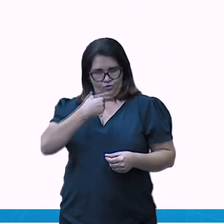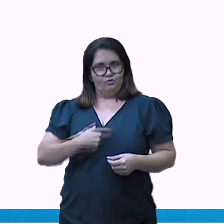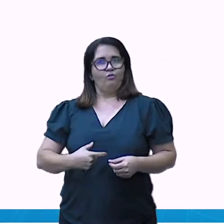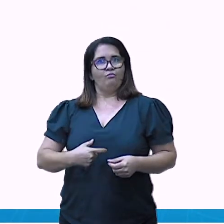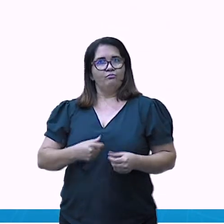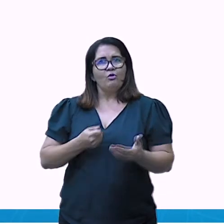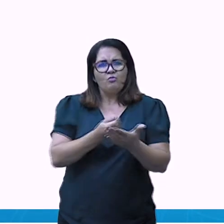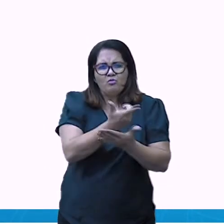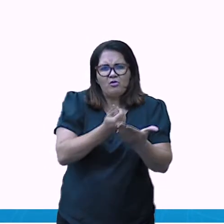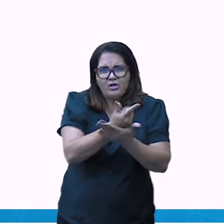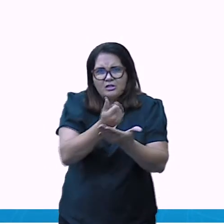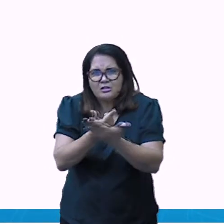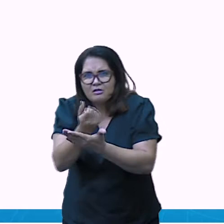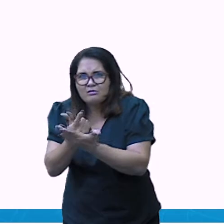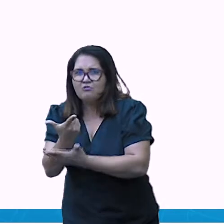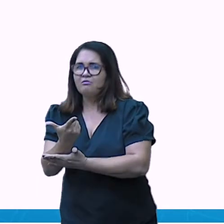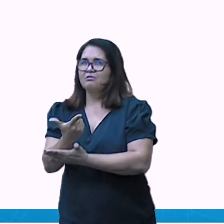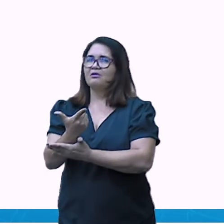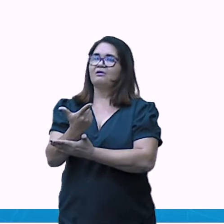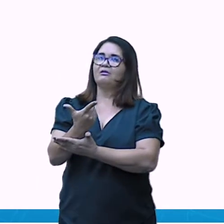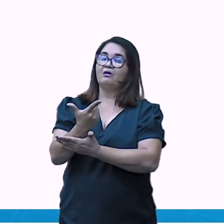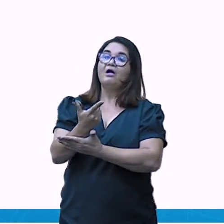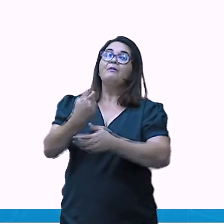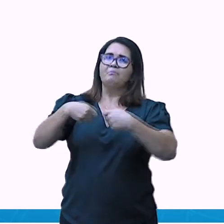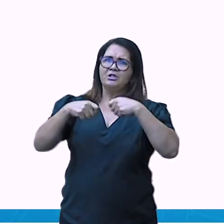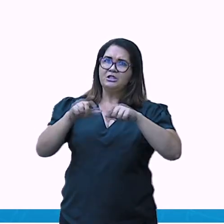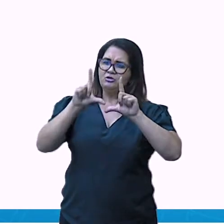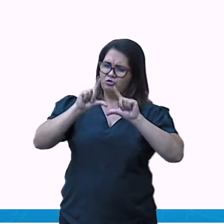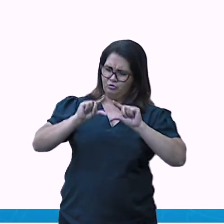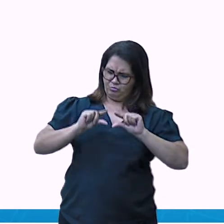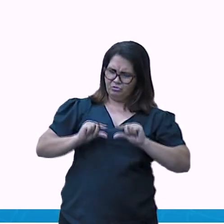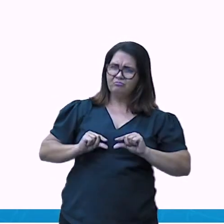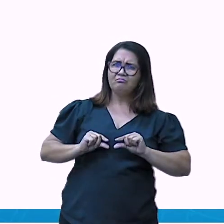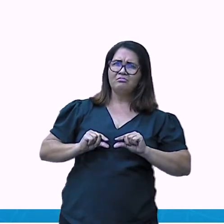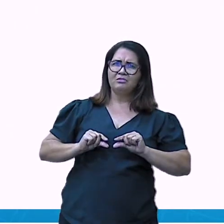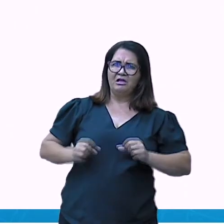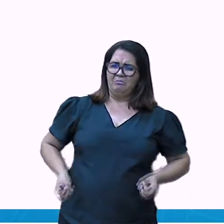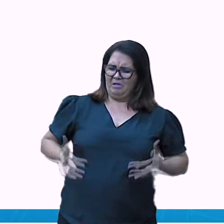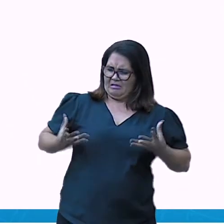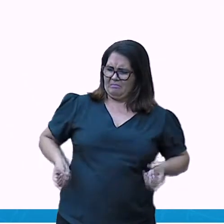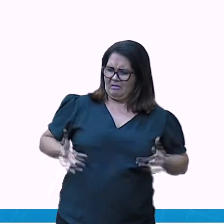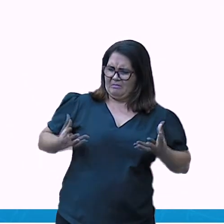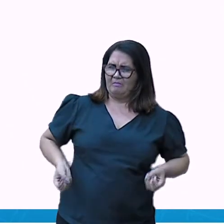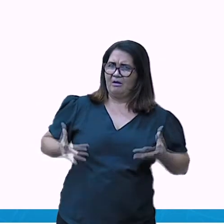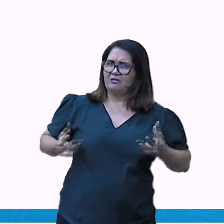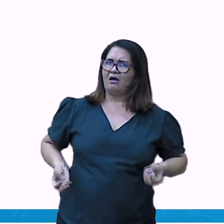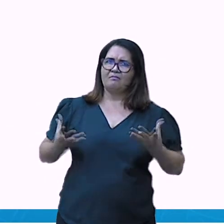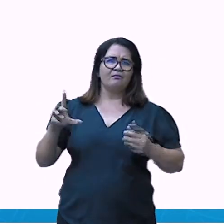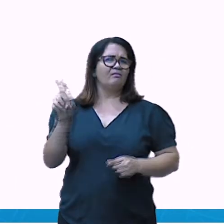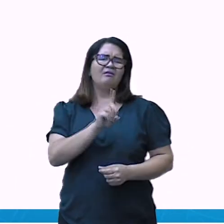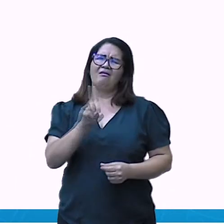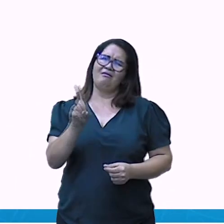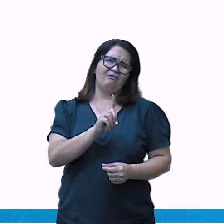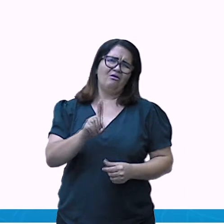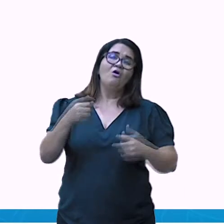ligada aos 5 R's. Faça essa pergunta sempre que for adquirir um novo produto.